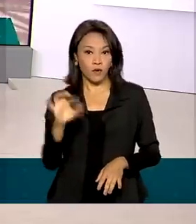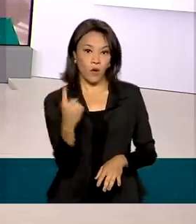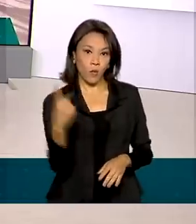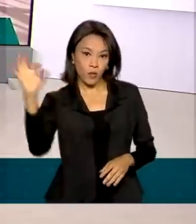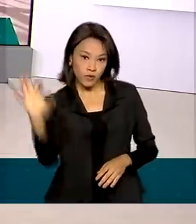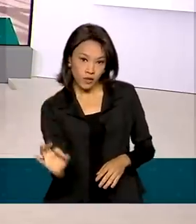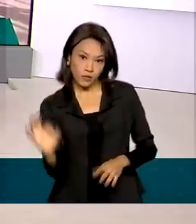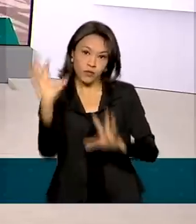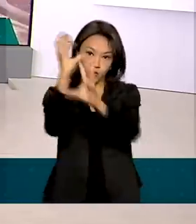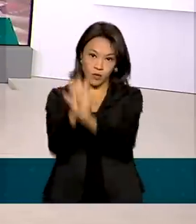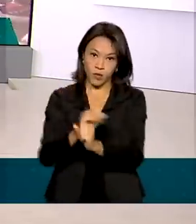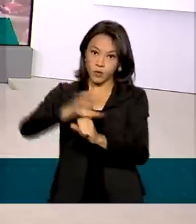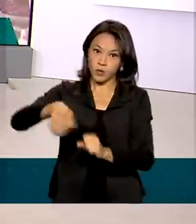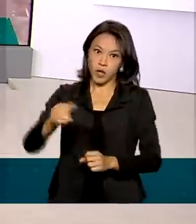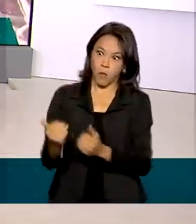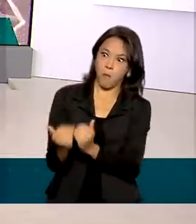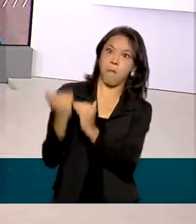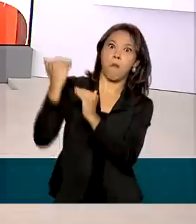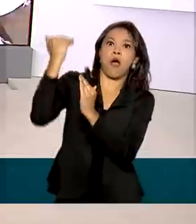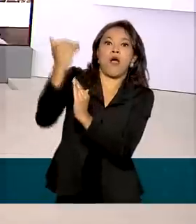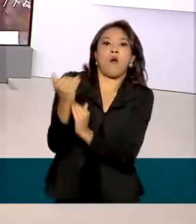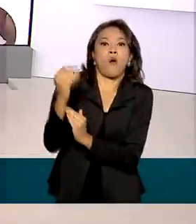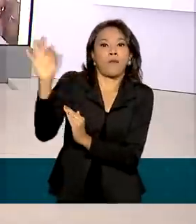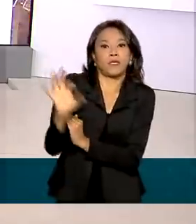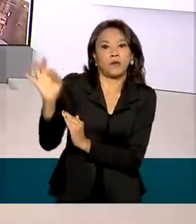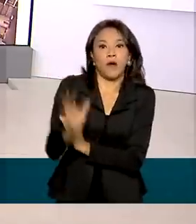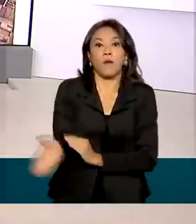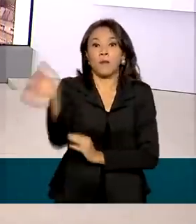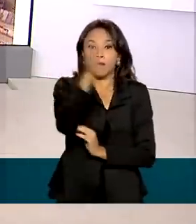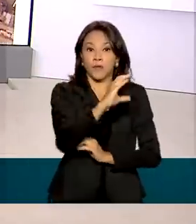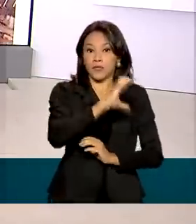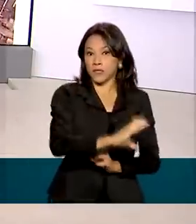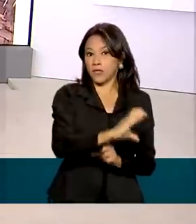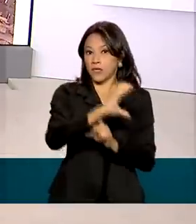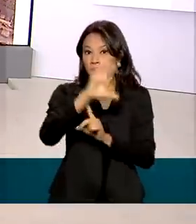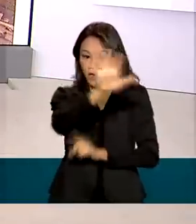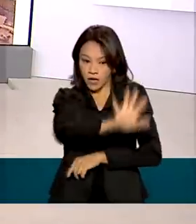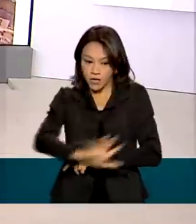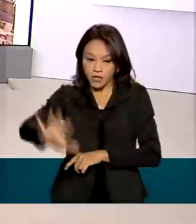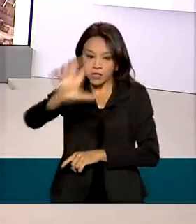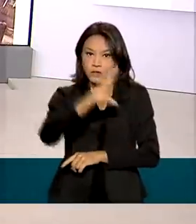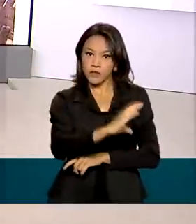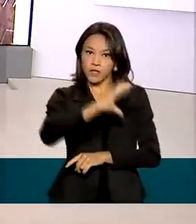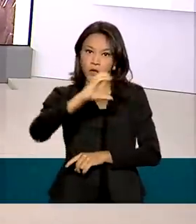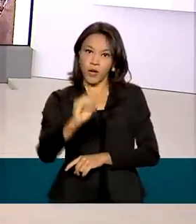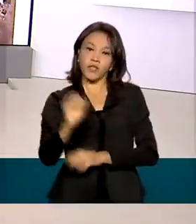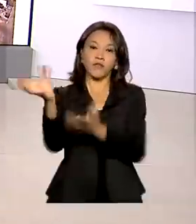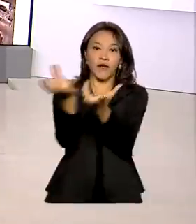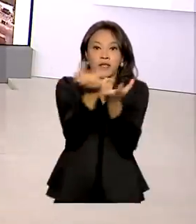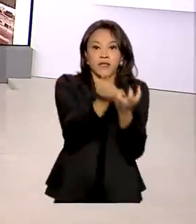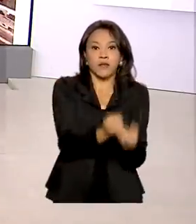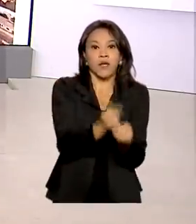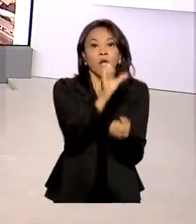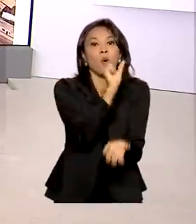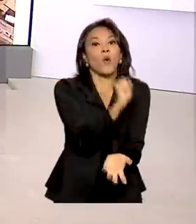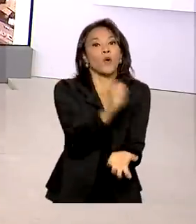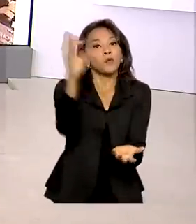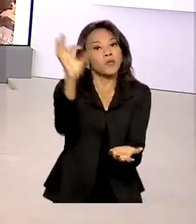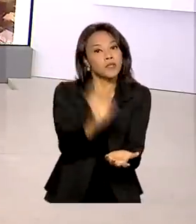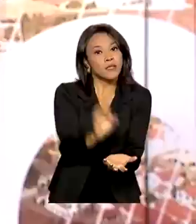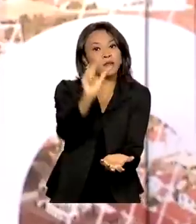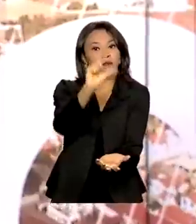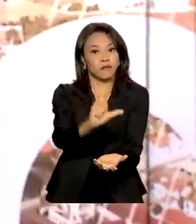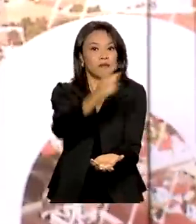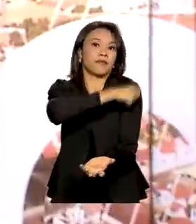de imunizantes, o maior percentual. Já a região Centro-Oeste deve receber pouco mais de 8% das vacinas.